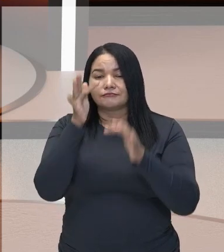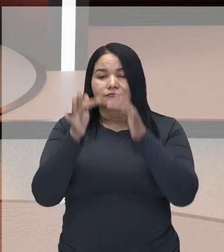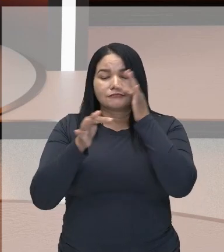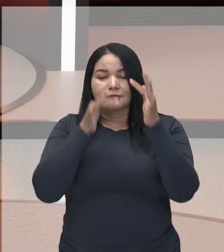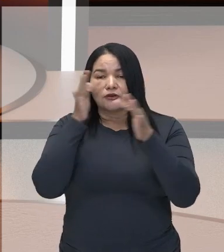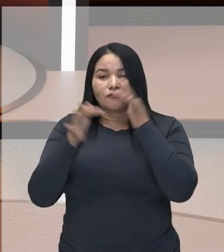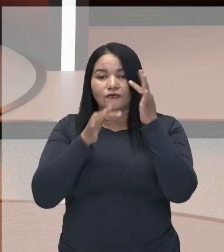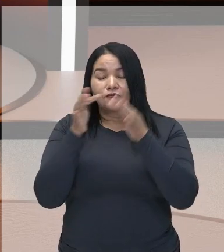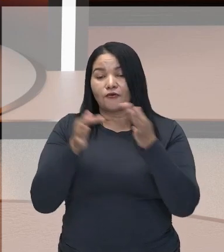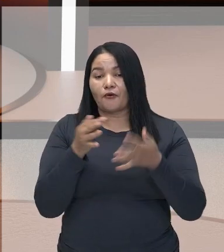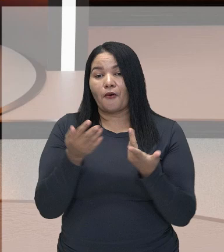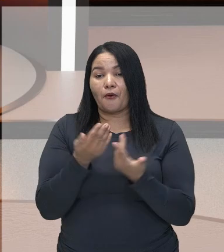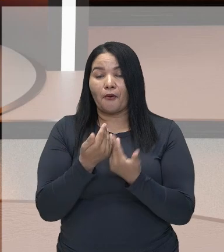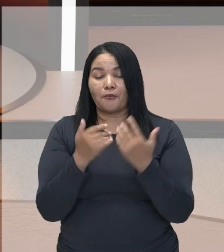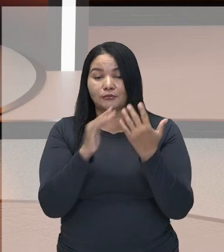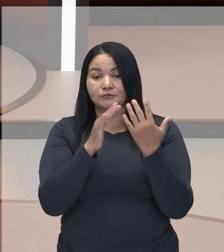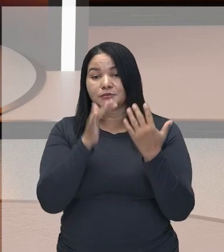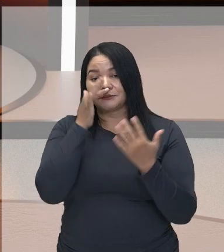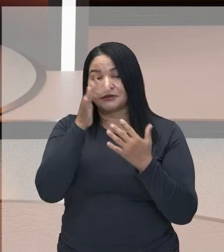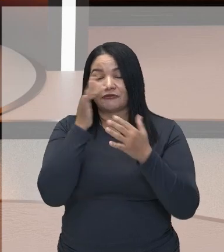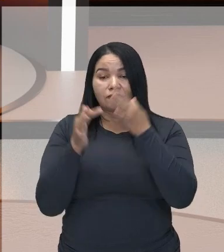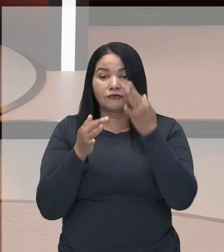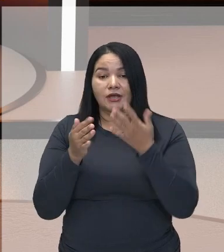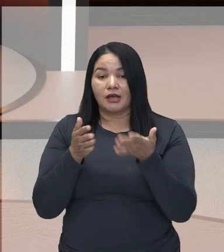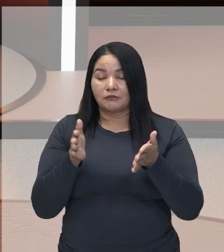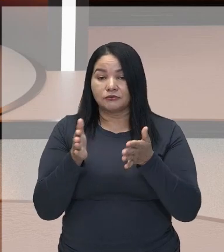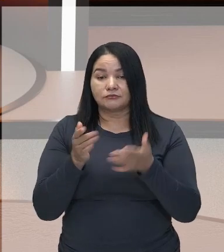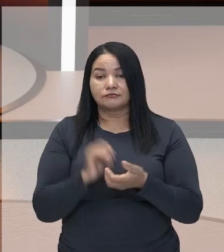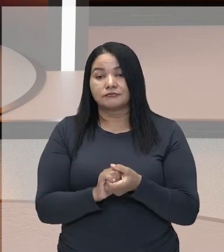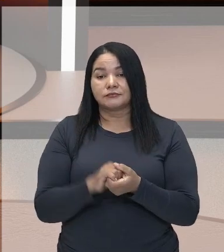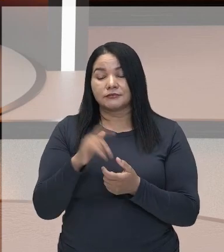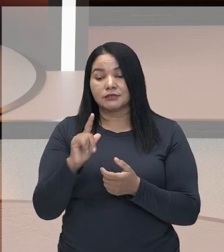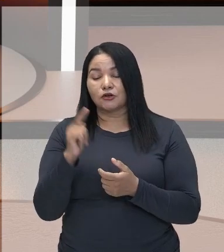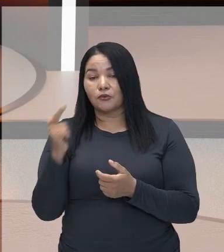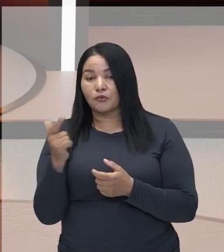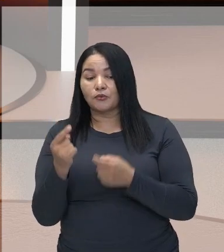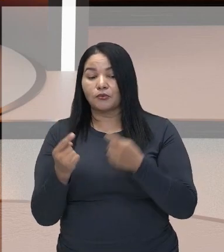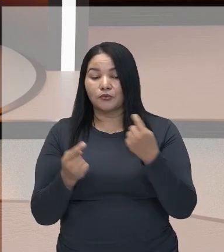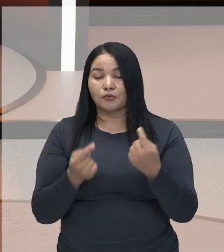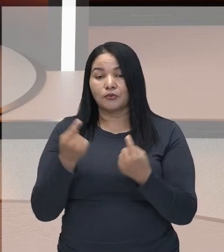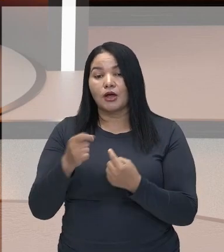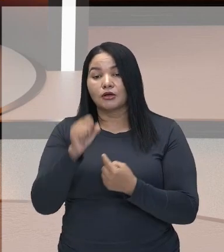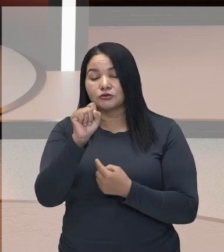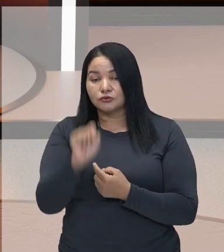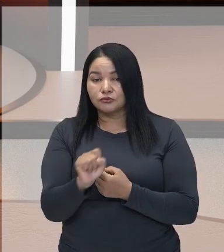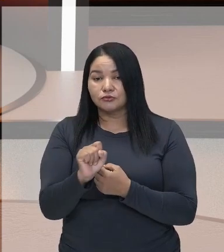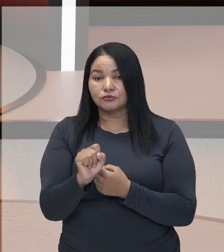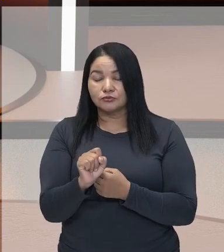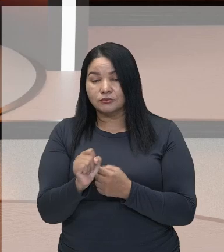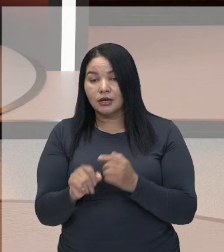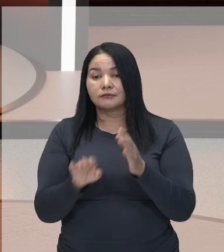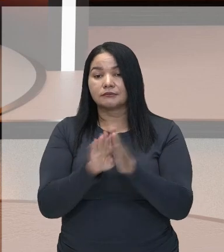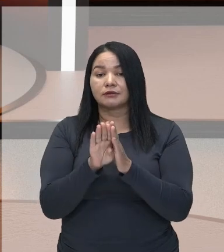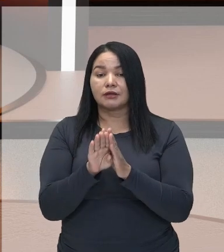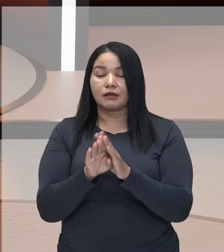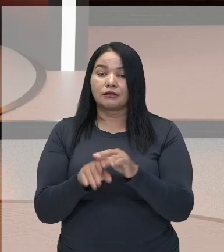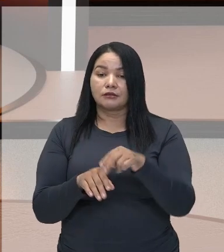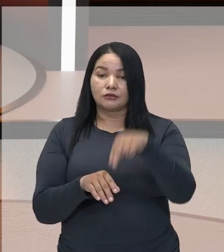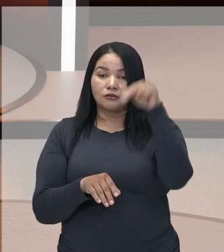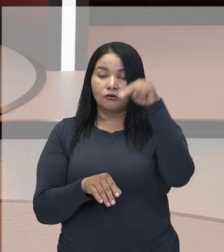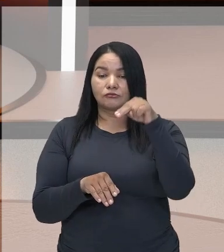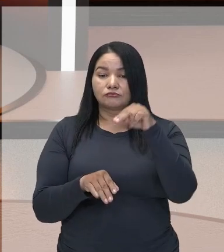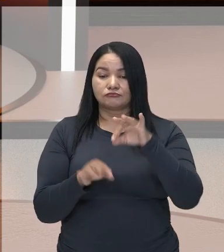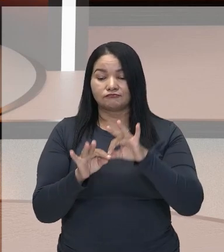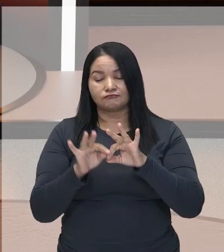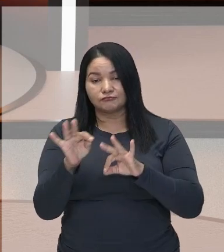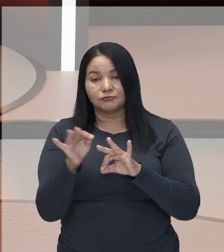primavera e elas não florescem ao mesmo tempo. Elas vão da região sul até a região norte ao longo de diversas